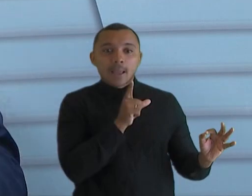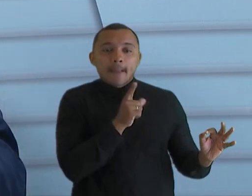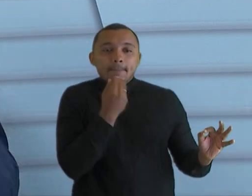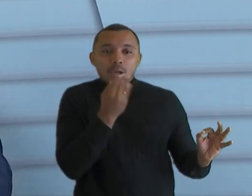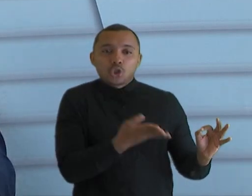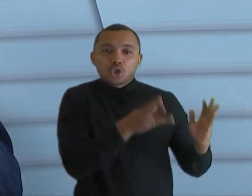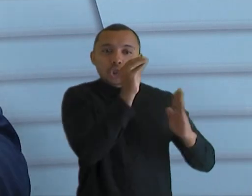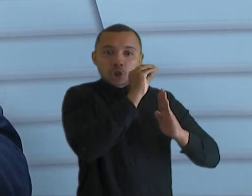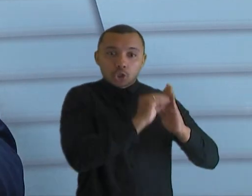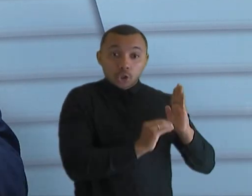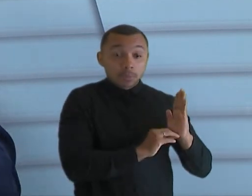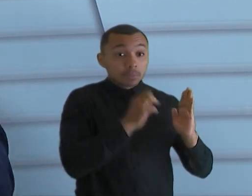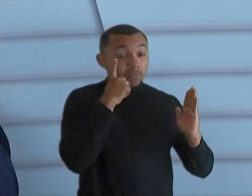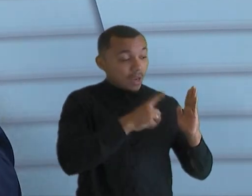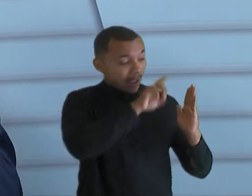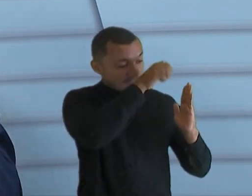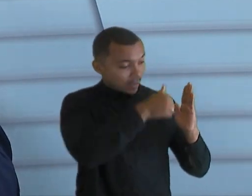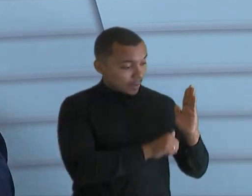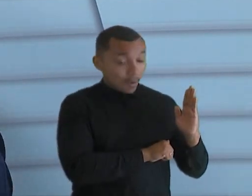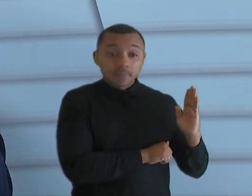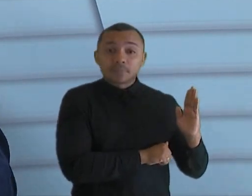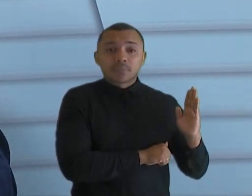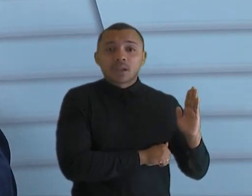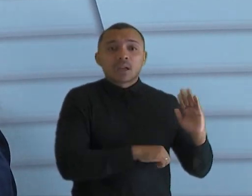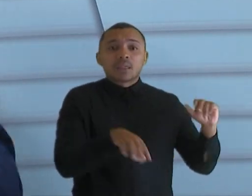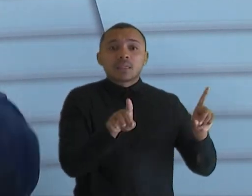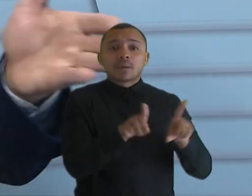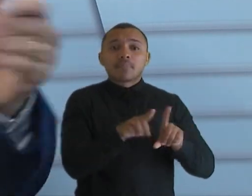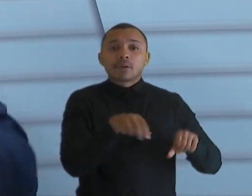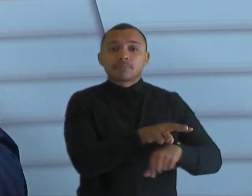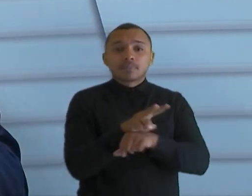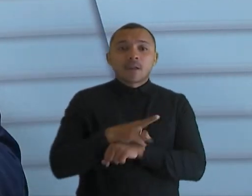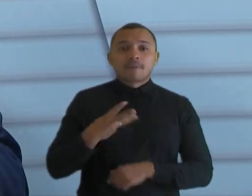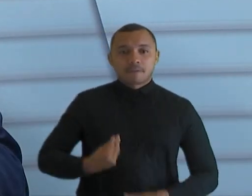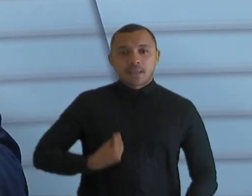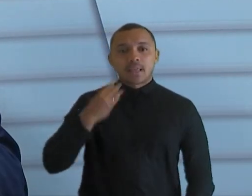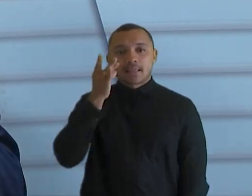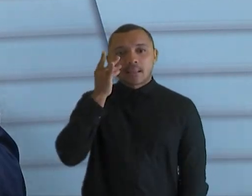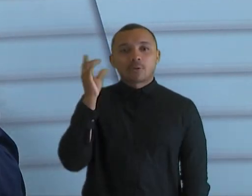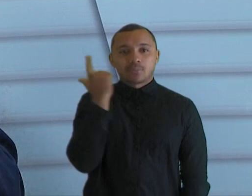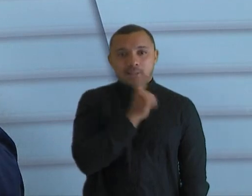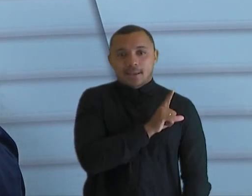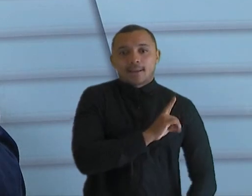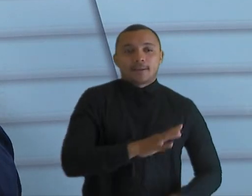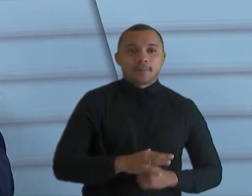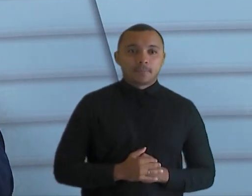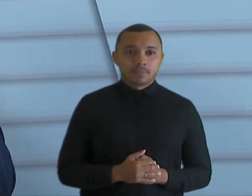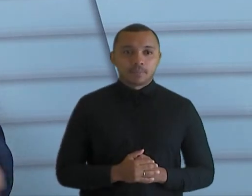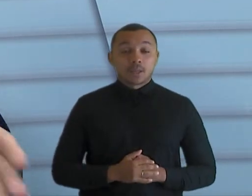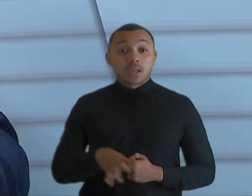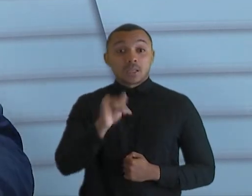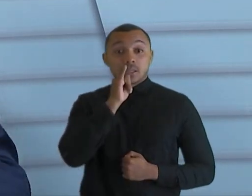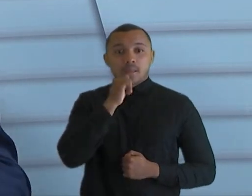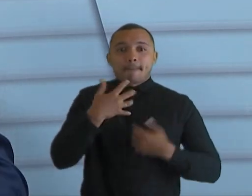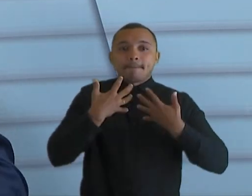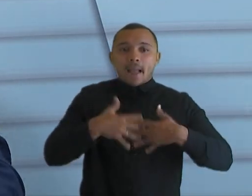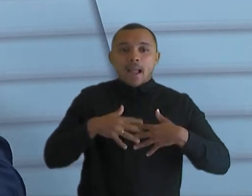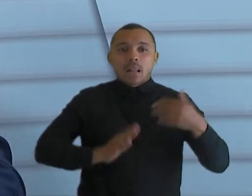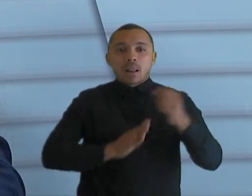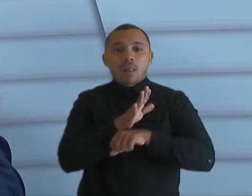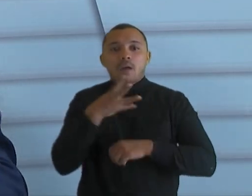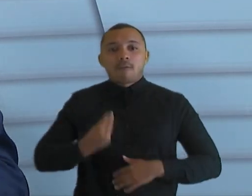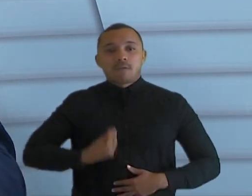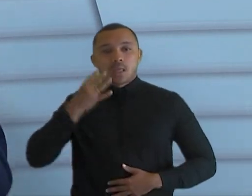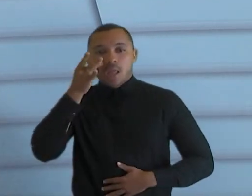relatório sai, pronto, ele valida e ele fica livre para fazer a fiscalização em campo, que aí a máquina não pode fazer. A máquina não pode ir em campo, olhar lá os